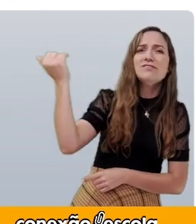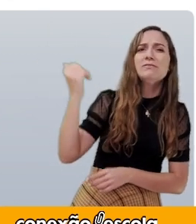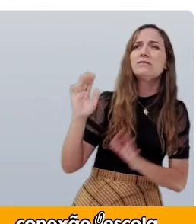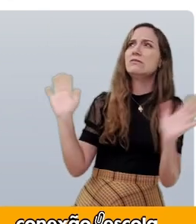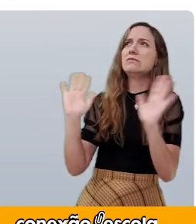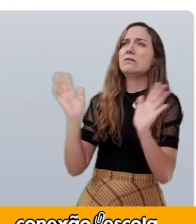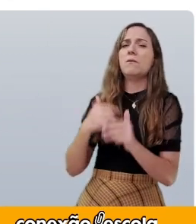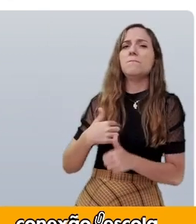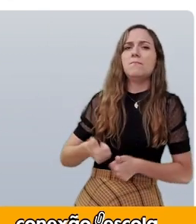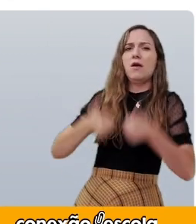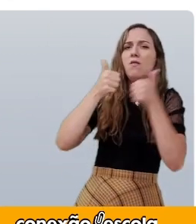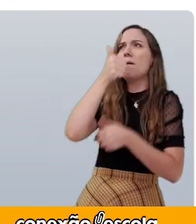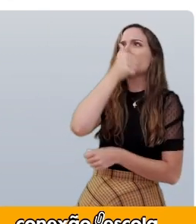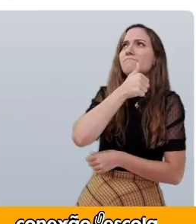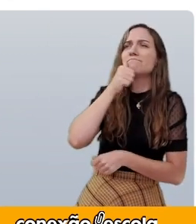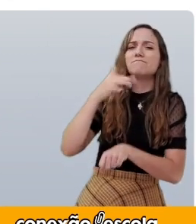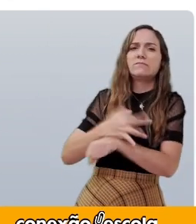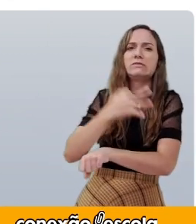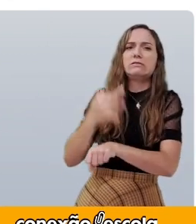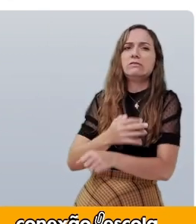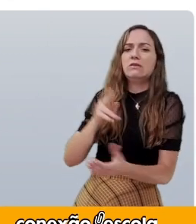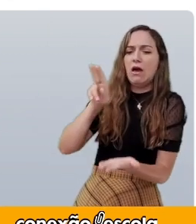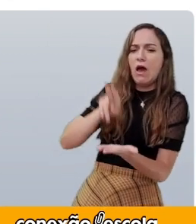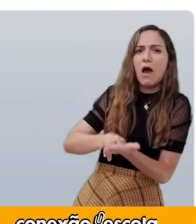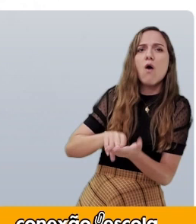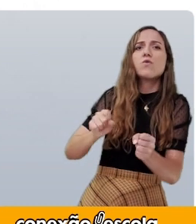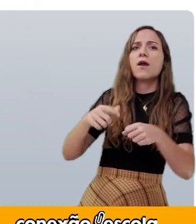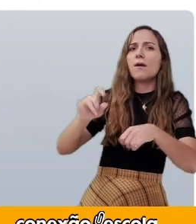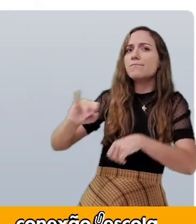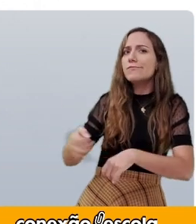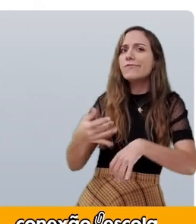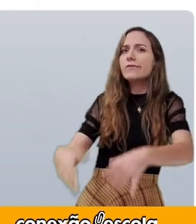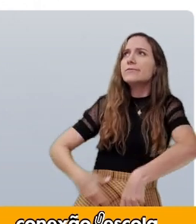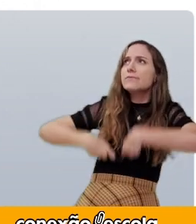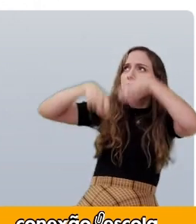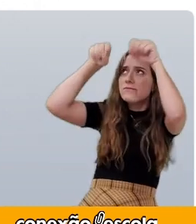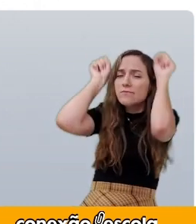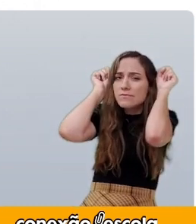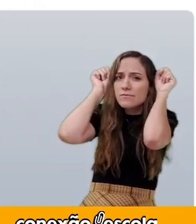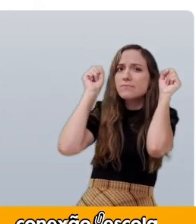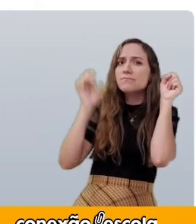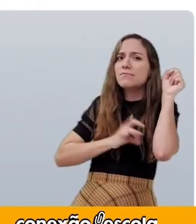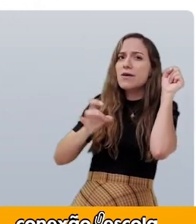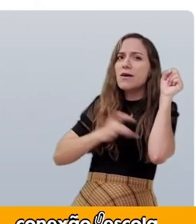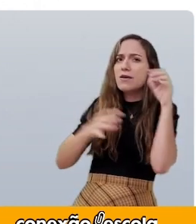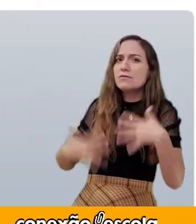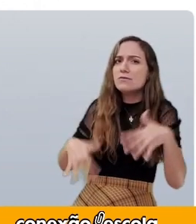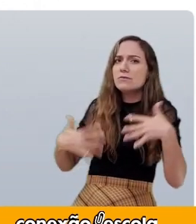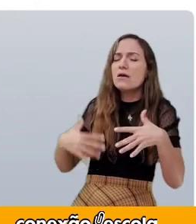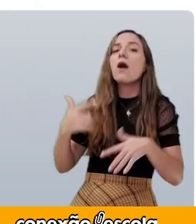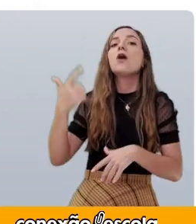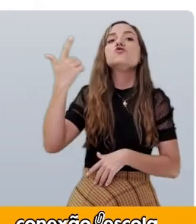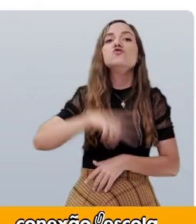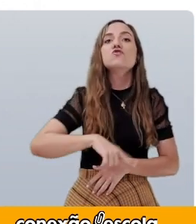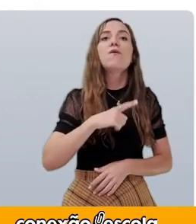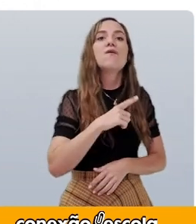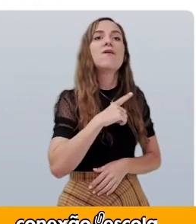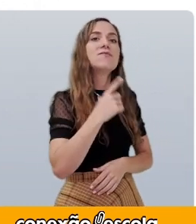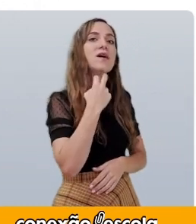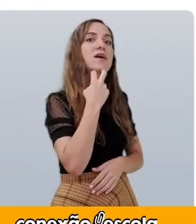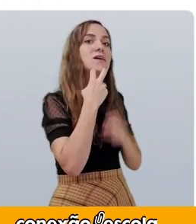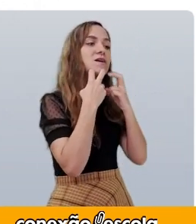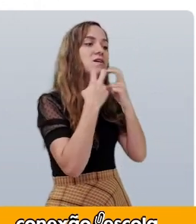Melhor era continuar deitado e se cobrir todinho. Dali a pouco, o vozeirão recomeçou.